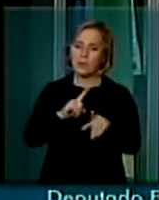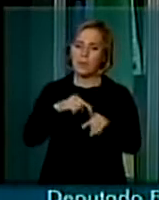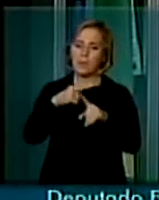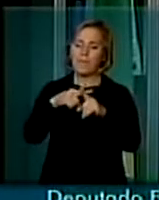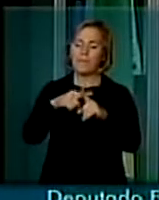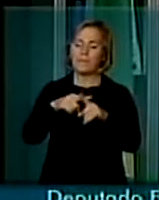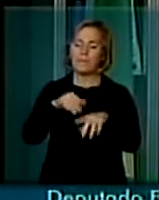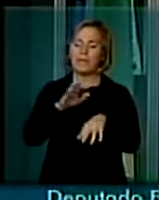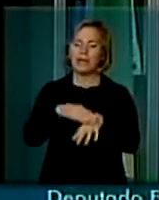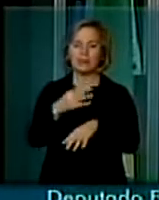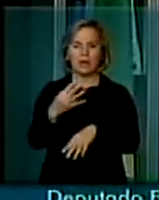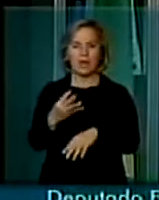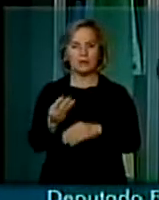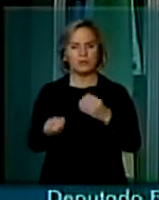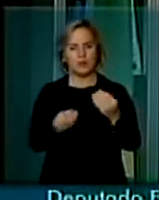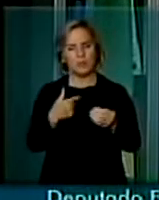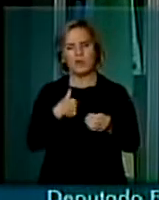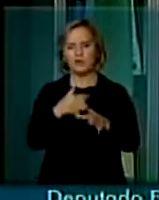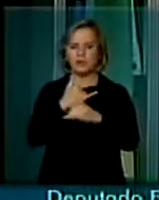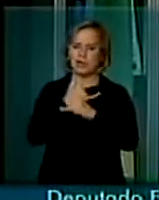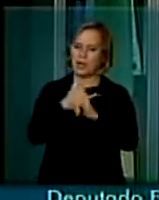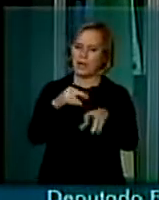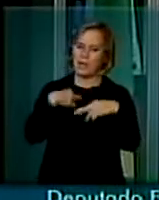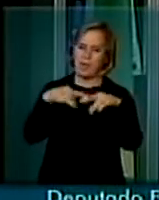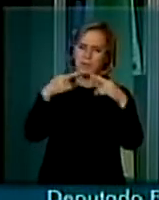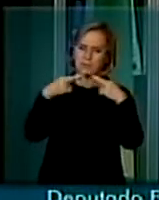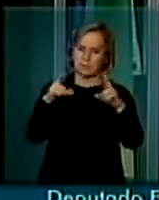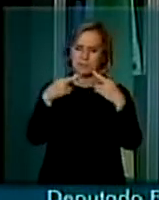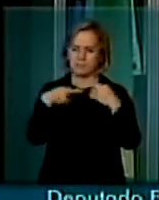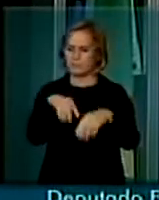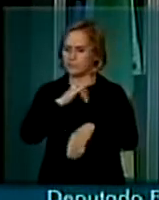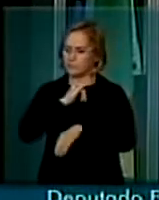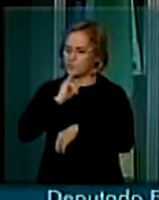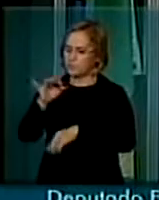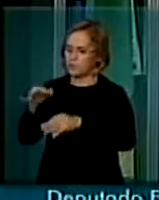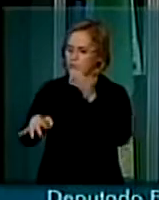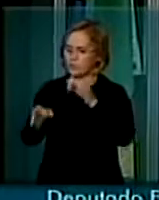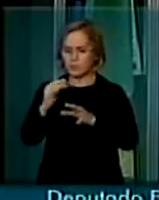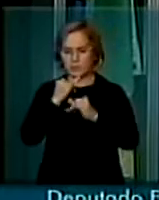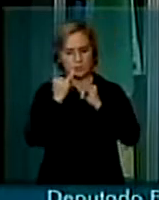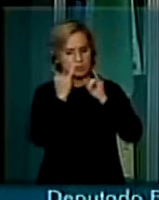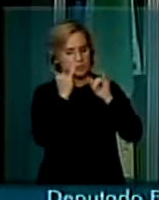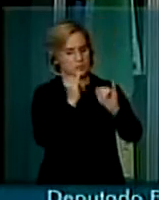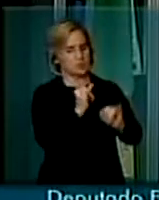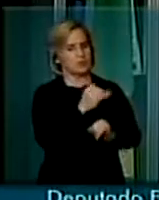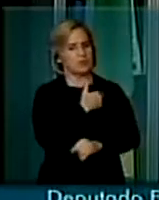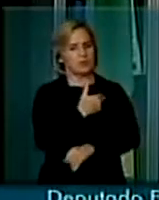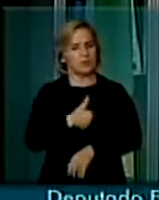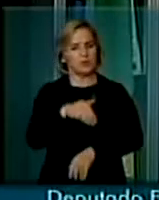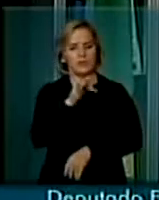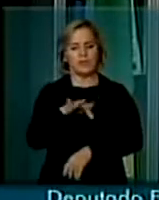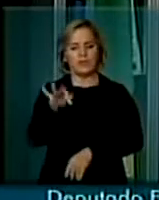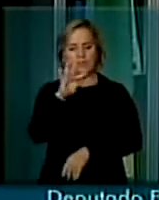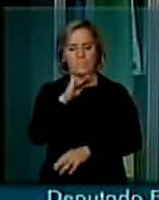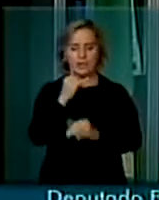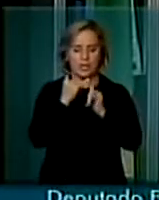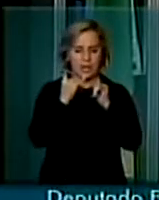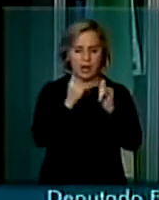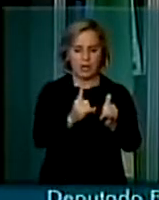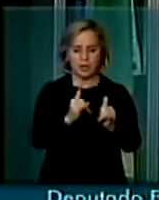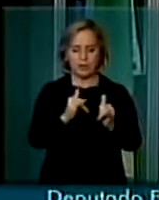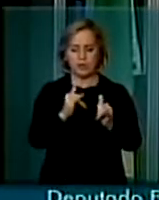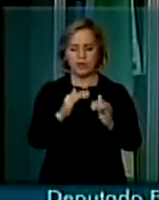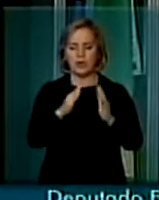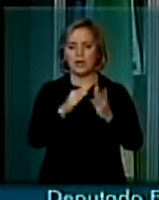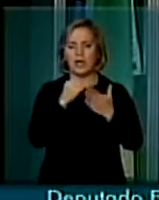ao ministro da Justiça, ao governo federal, à Casa Civil, ao próprio governo do Estado, e não tem tido nenhuma